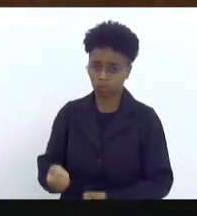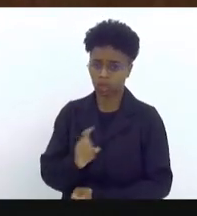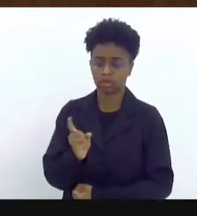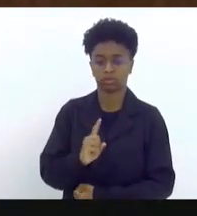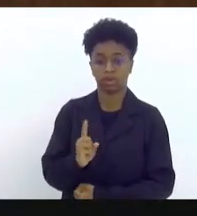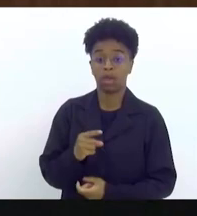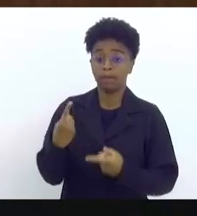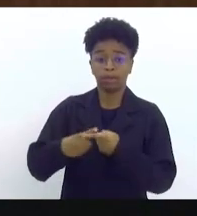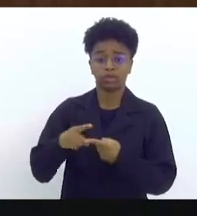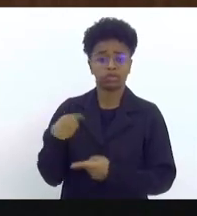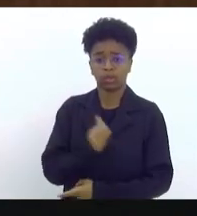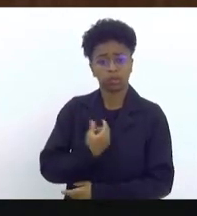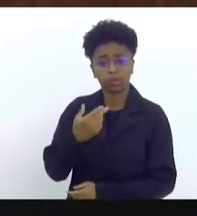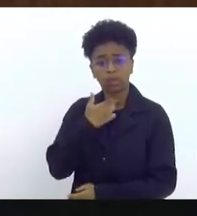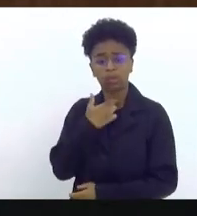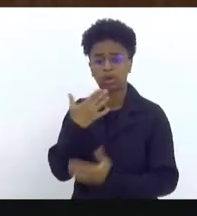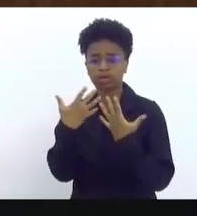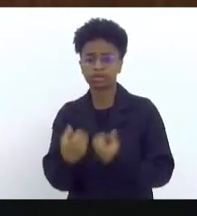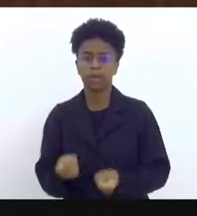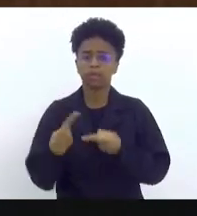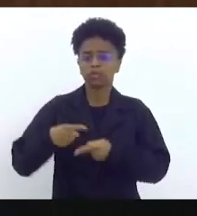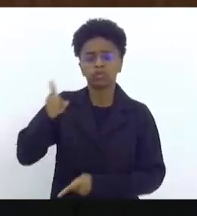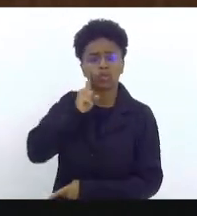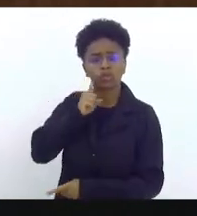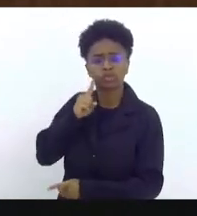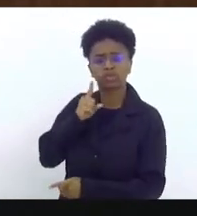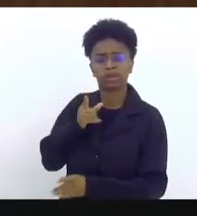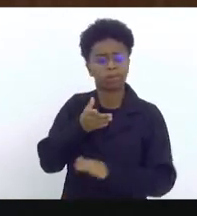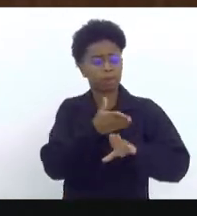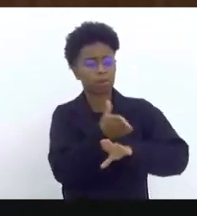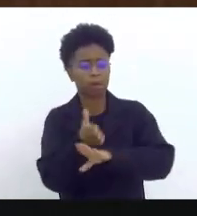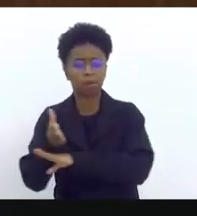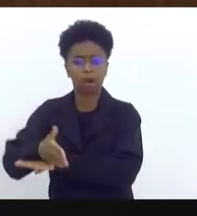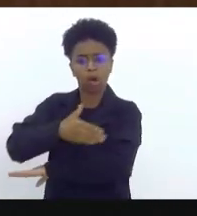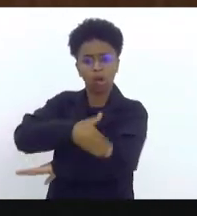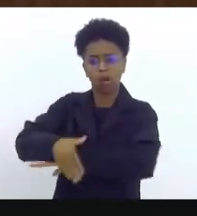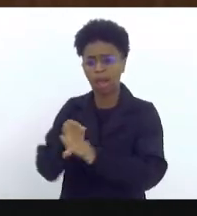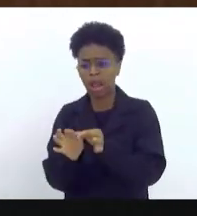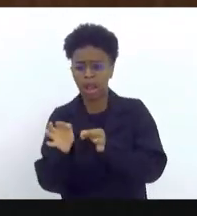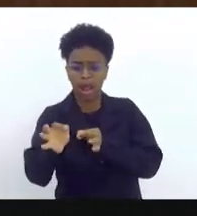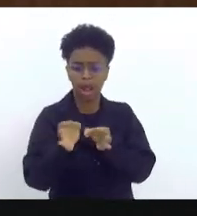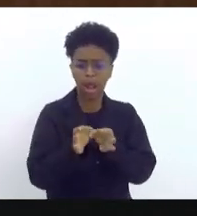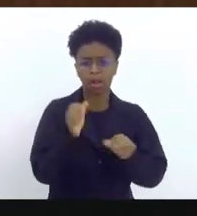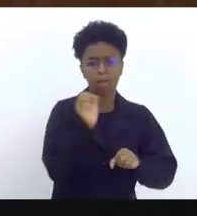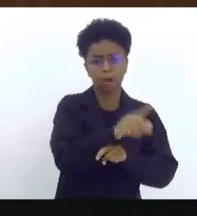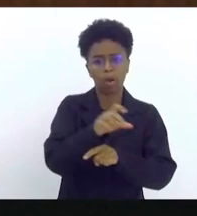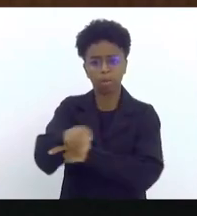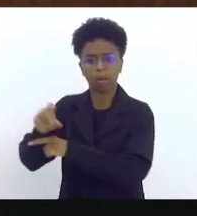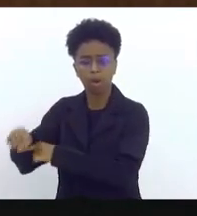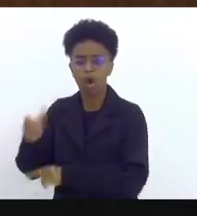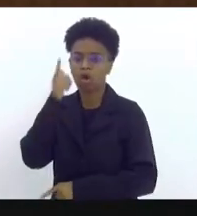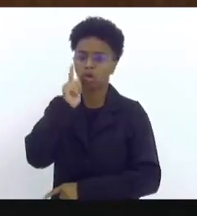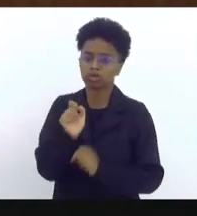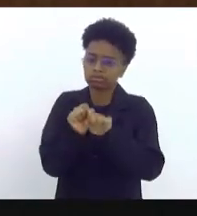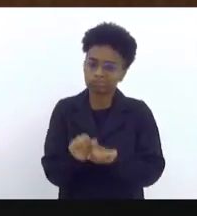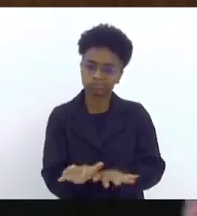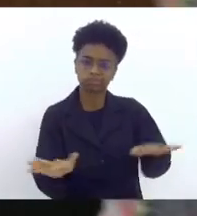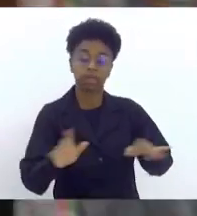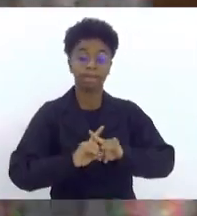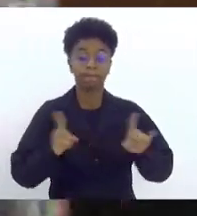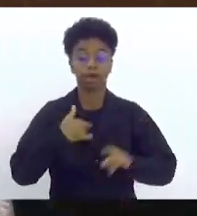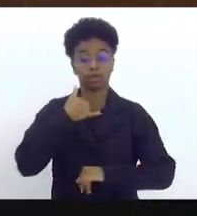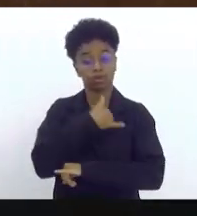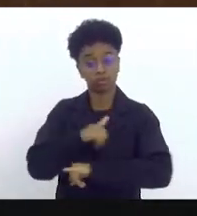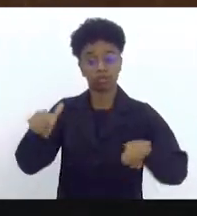porque é inadmissível, cada dia eles vêm avançando uma rua, mais um metro, 10 metros, 20 metros, e ganhando espaço. Mas quero dizer